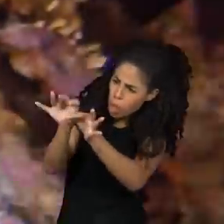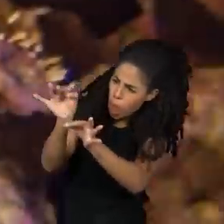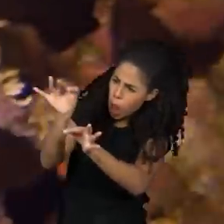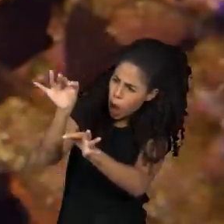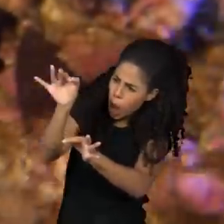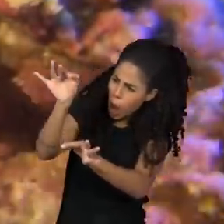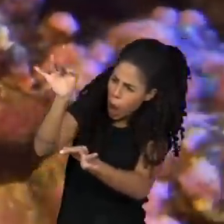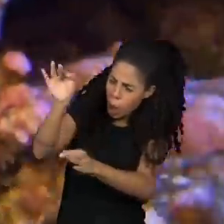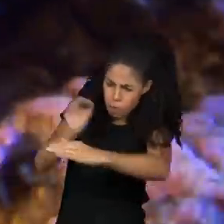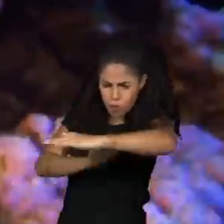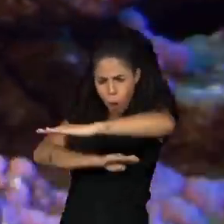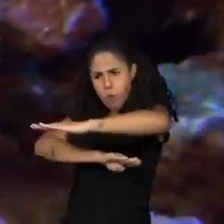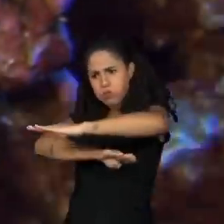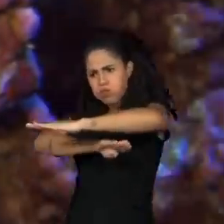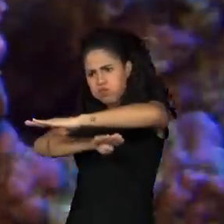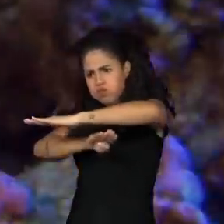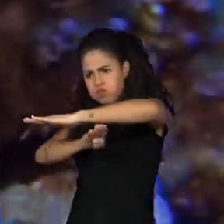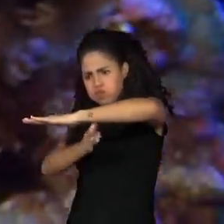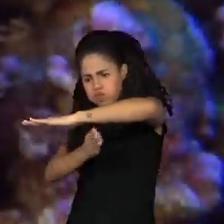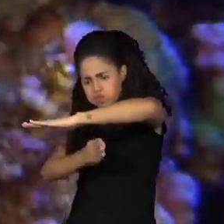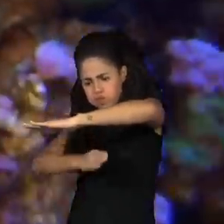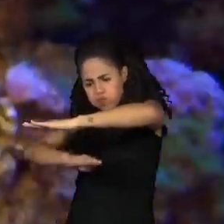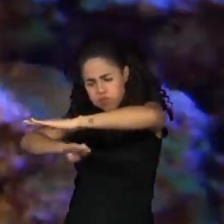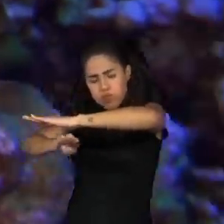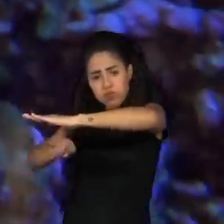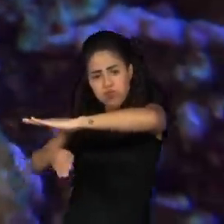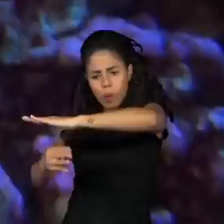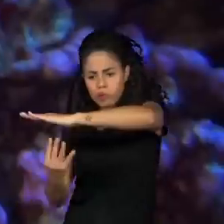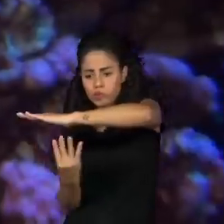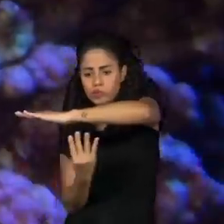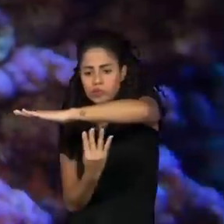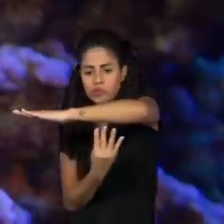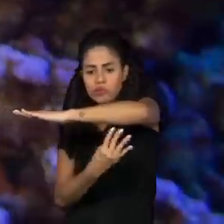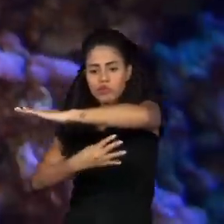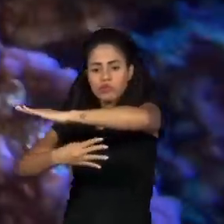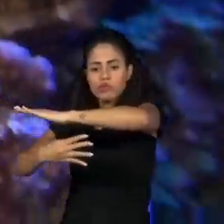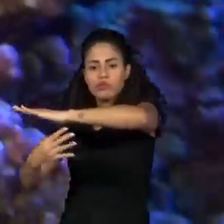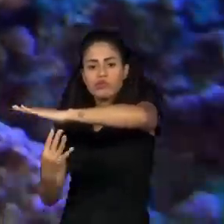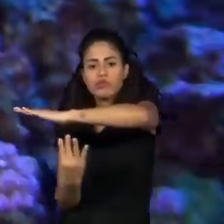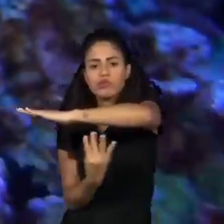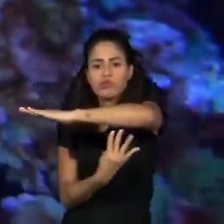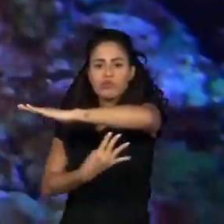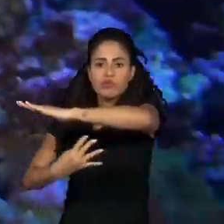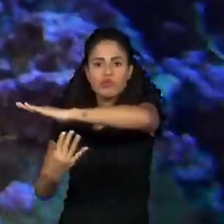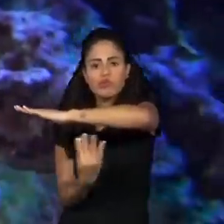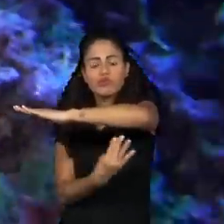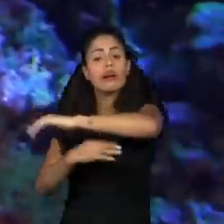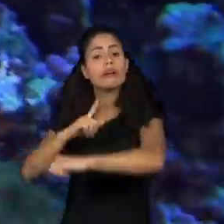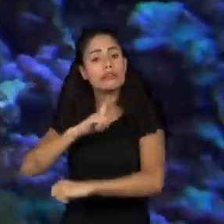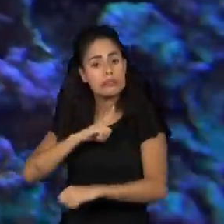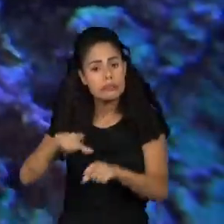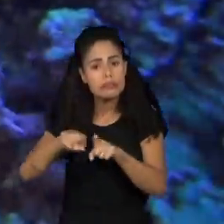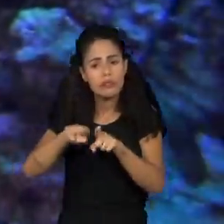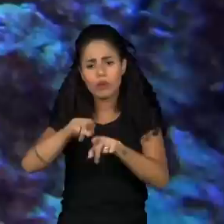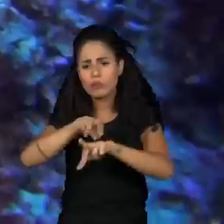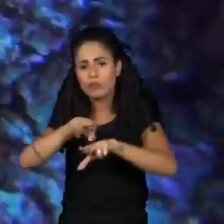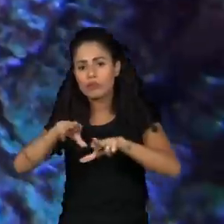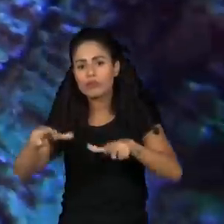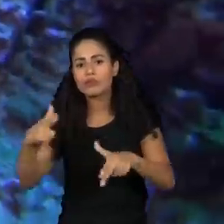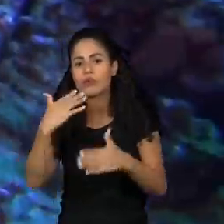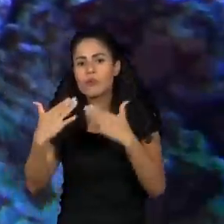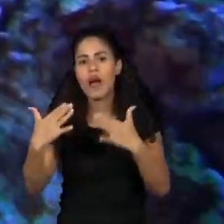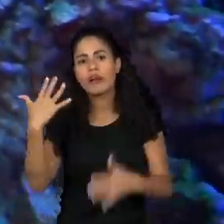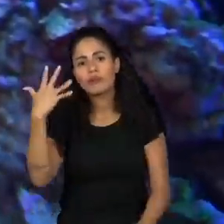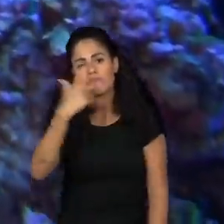São constituídos principalmente por extensos recifes de coral e algas calcárias denominadas coralinas.